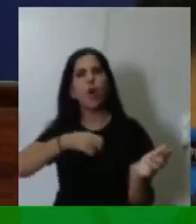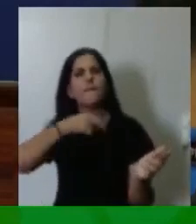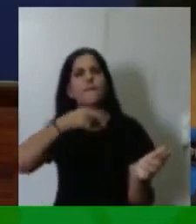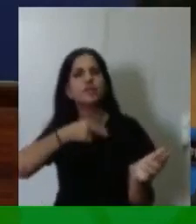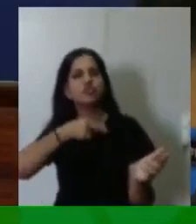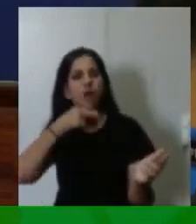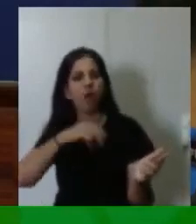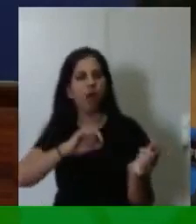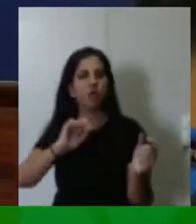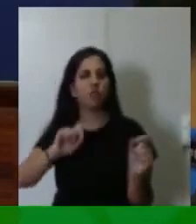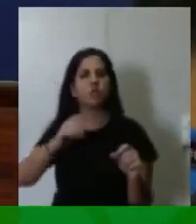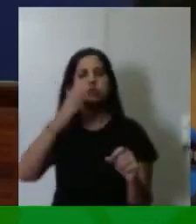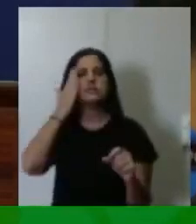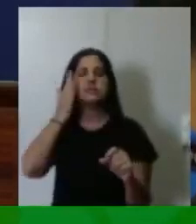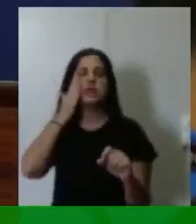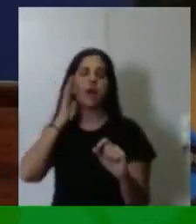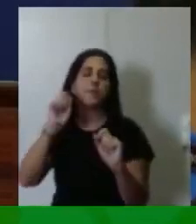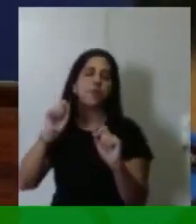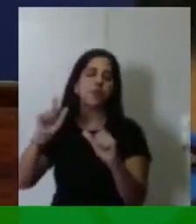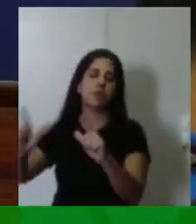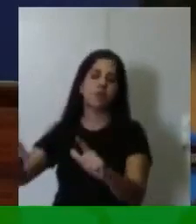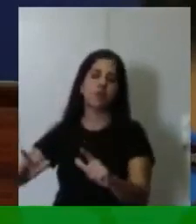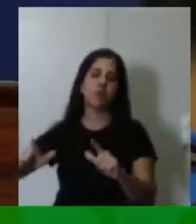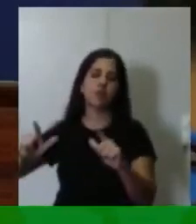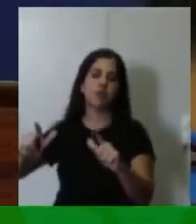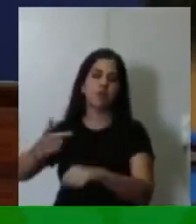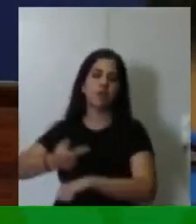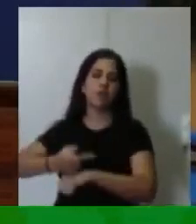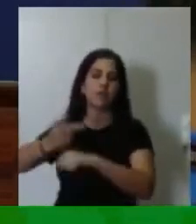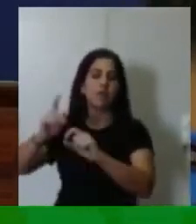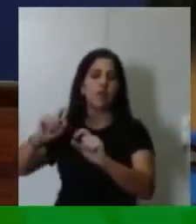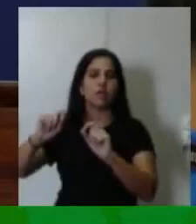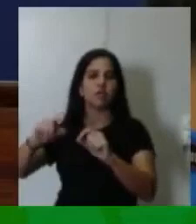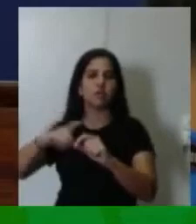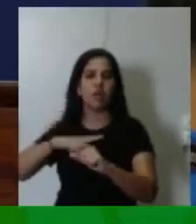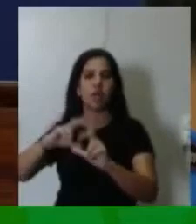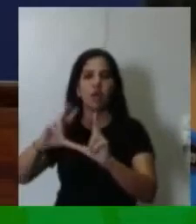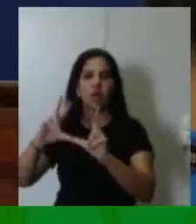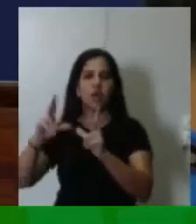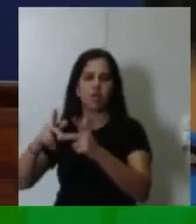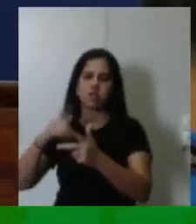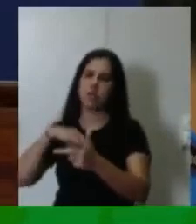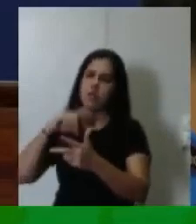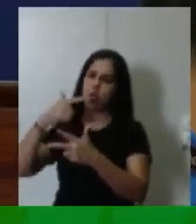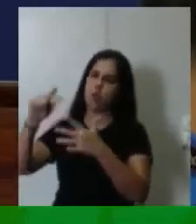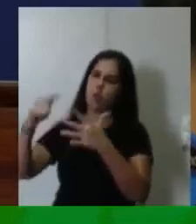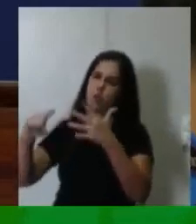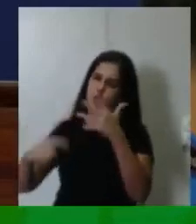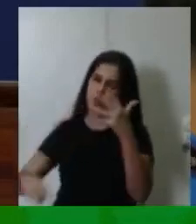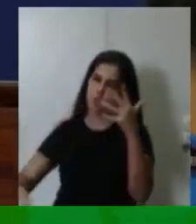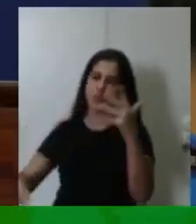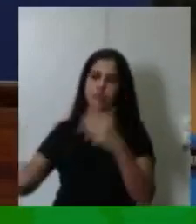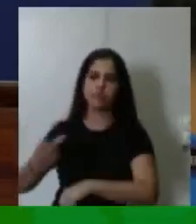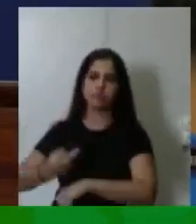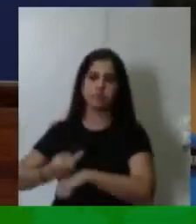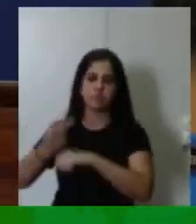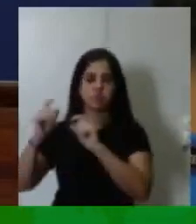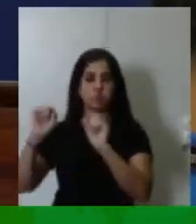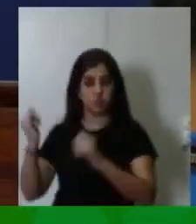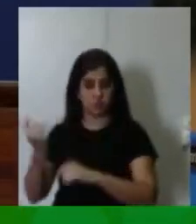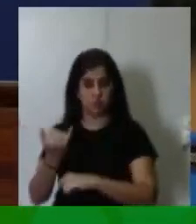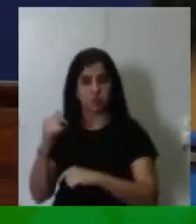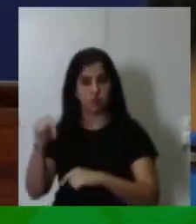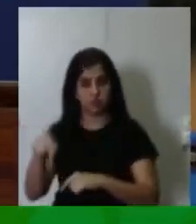valor que essa comenda tem aqui dentro desta casa. Tem muitas outras comendas aqui importantes, mas